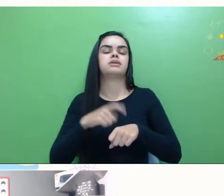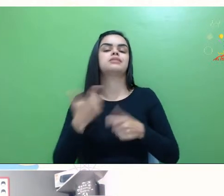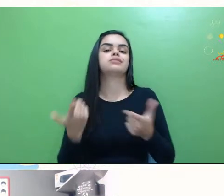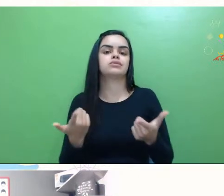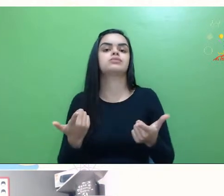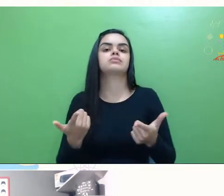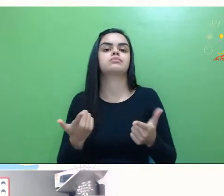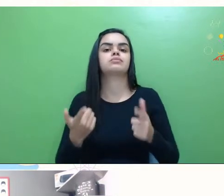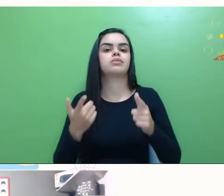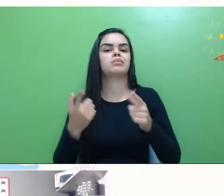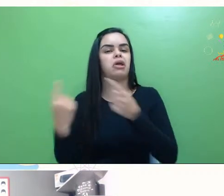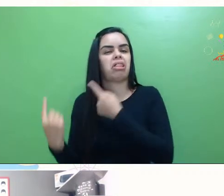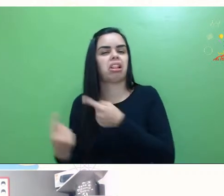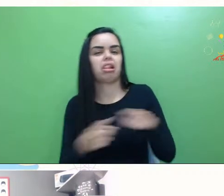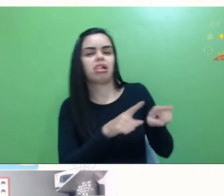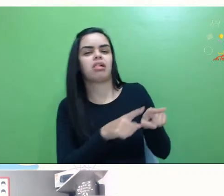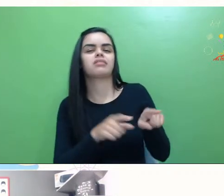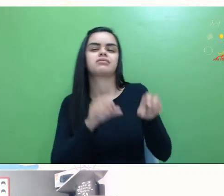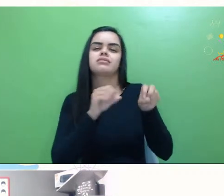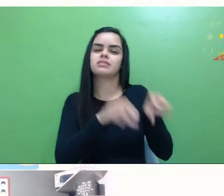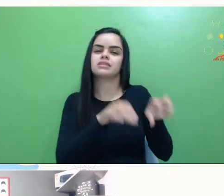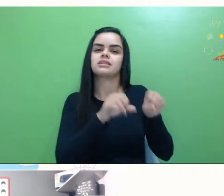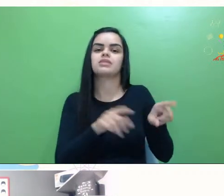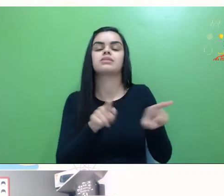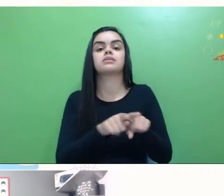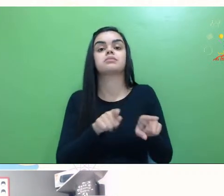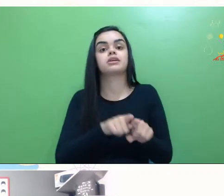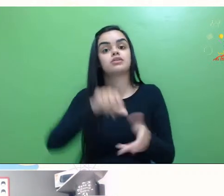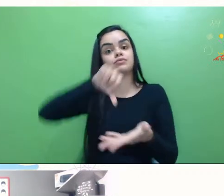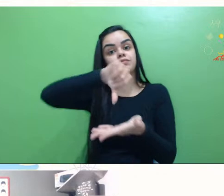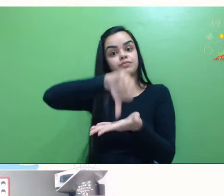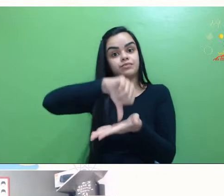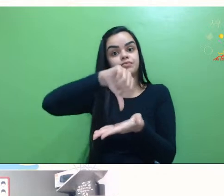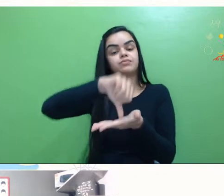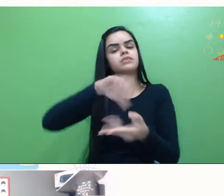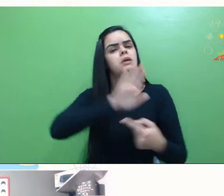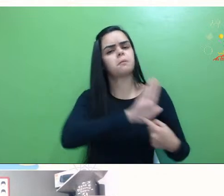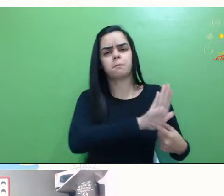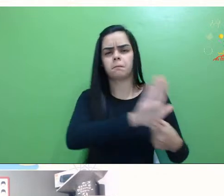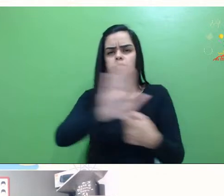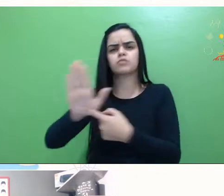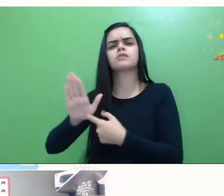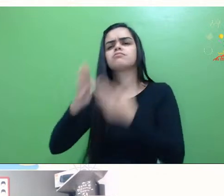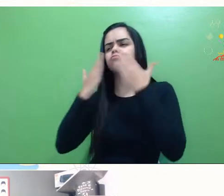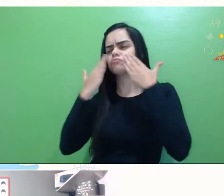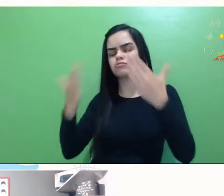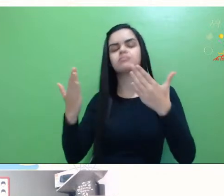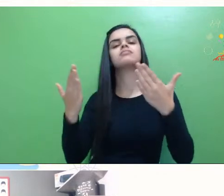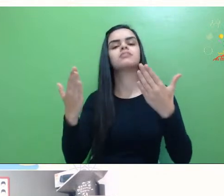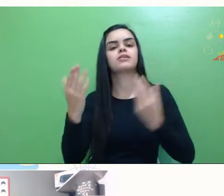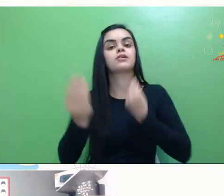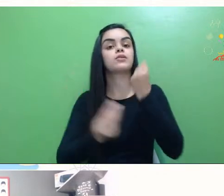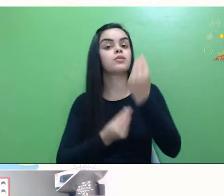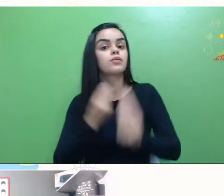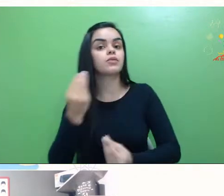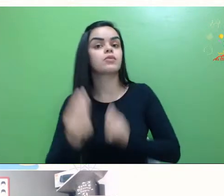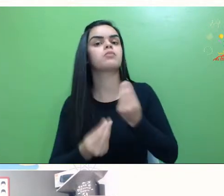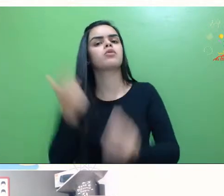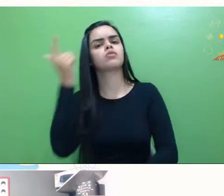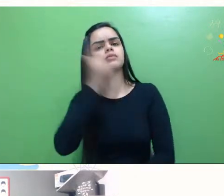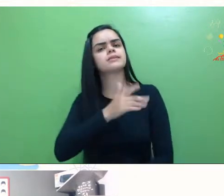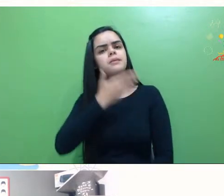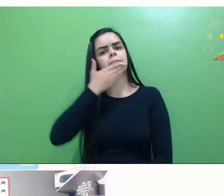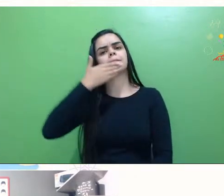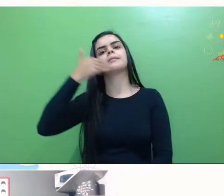educação constante, as instituições de ensino, elas mostraram que buscar, é como buscar contornar